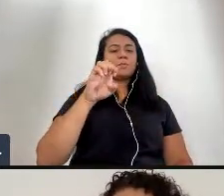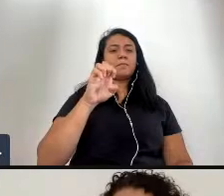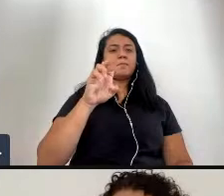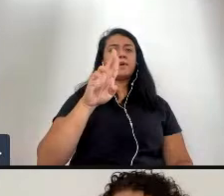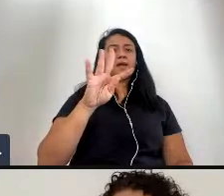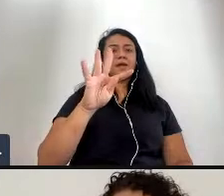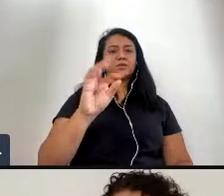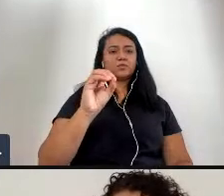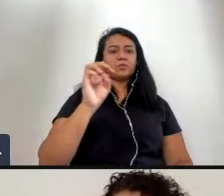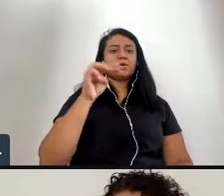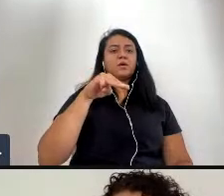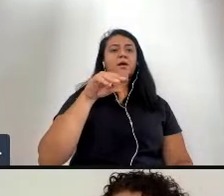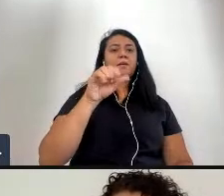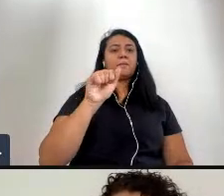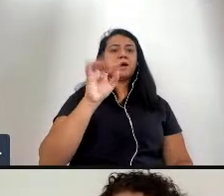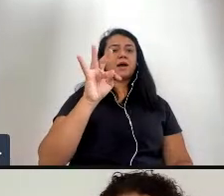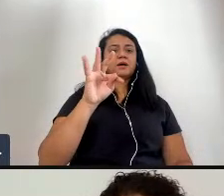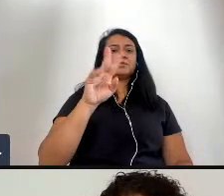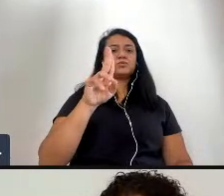ele fala que